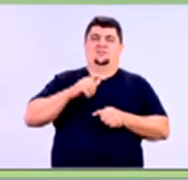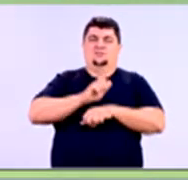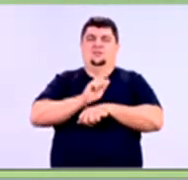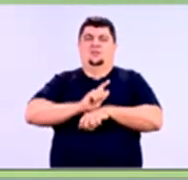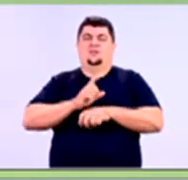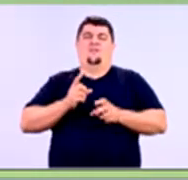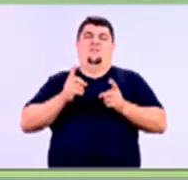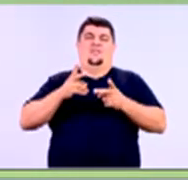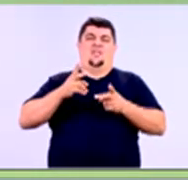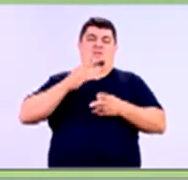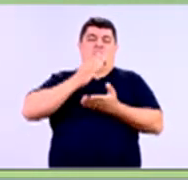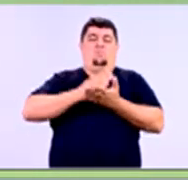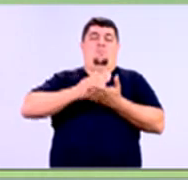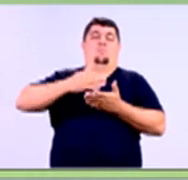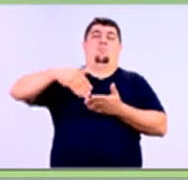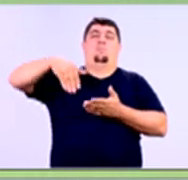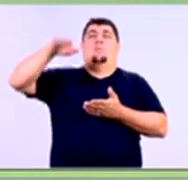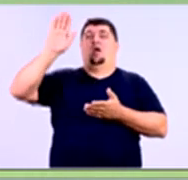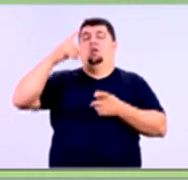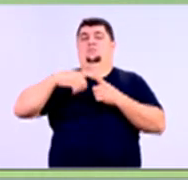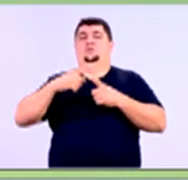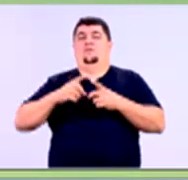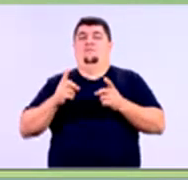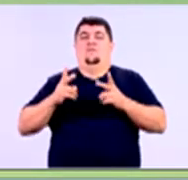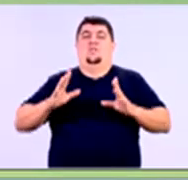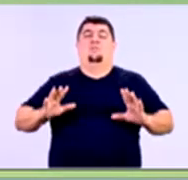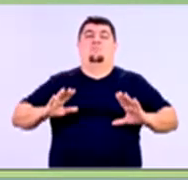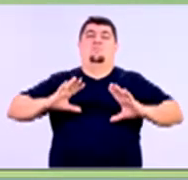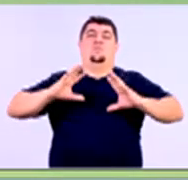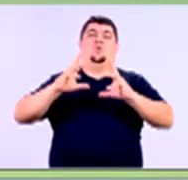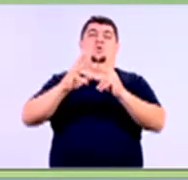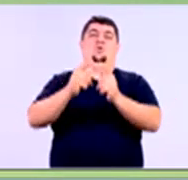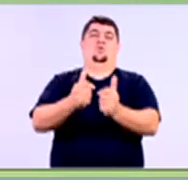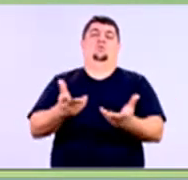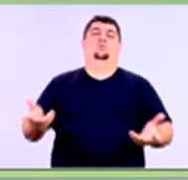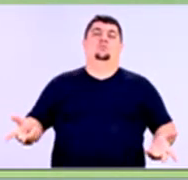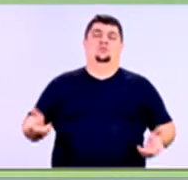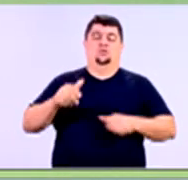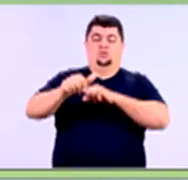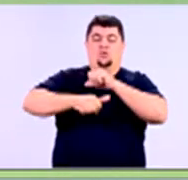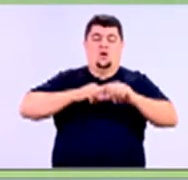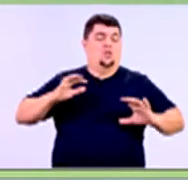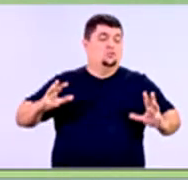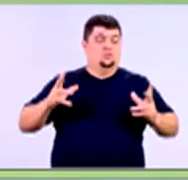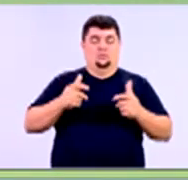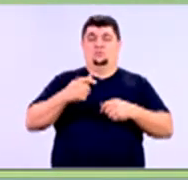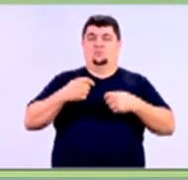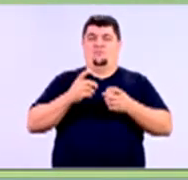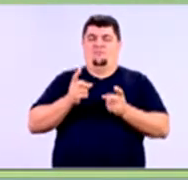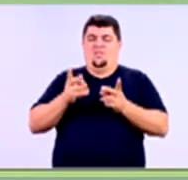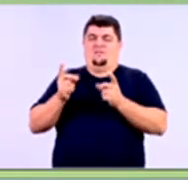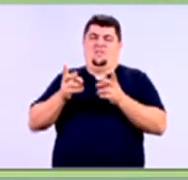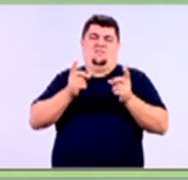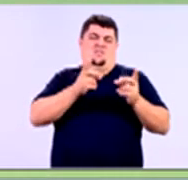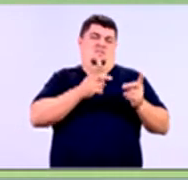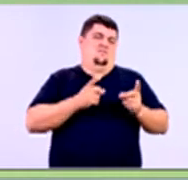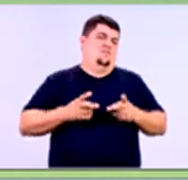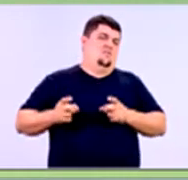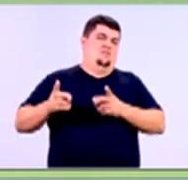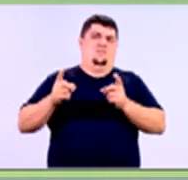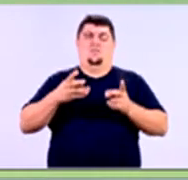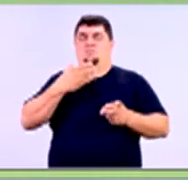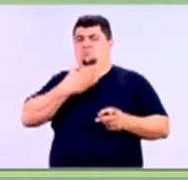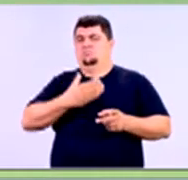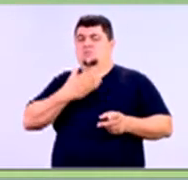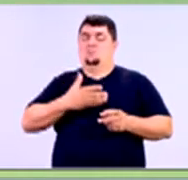com o pessoal das vendas e discute novo programa de planos de financiamento, pra gente fazer uma promoção pra aumentar as vendas do final do